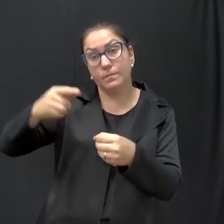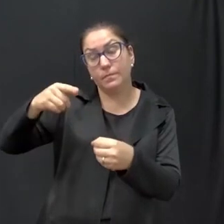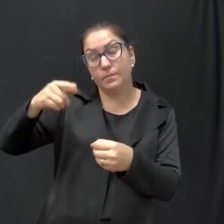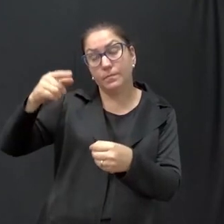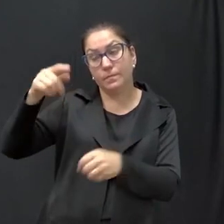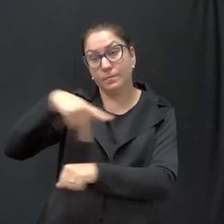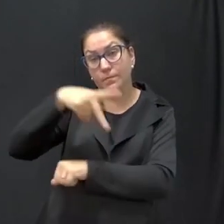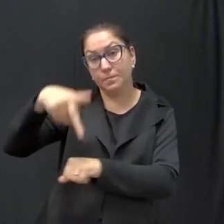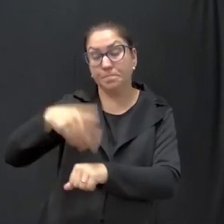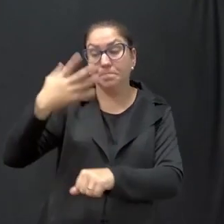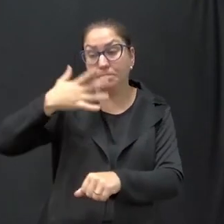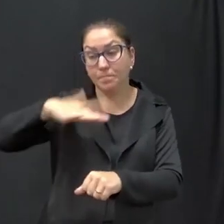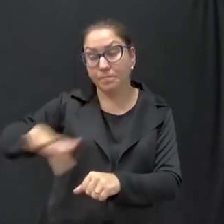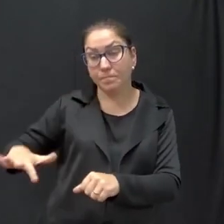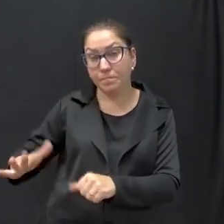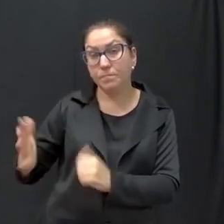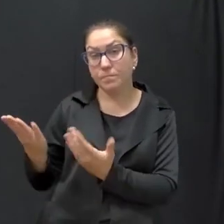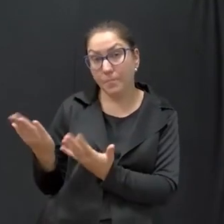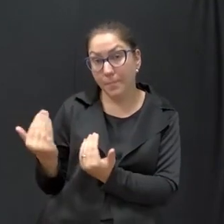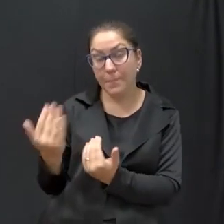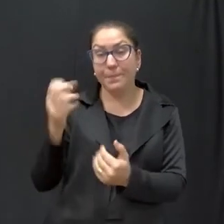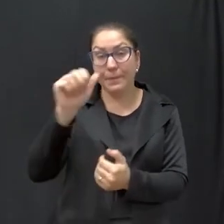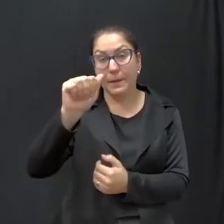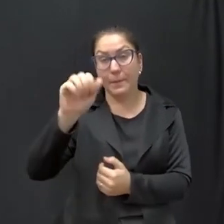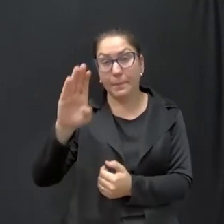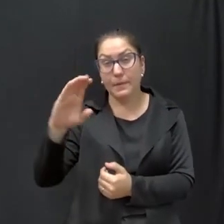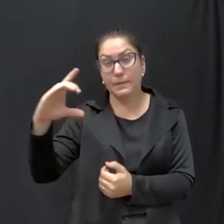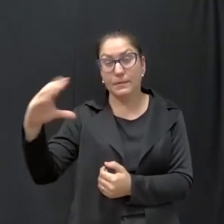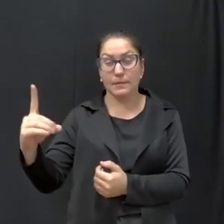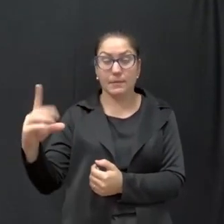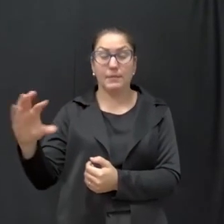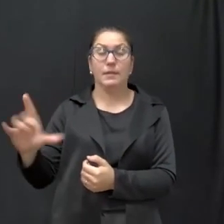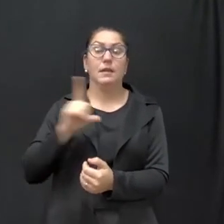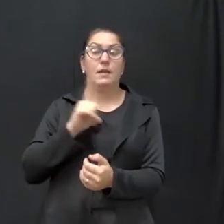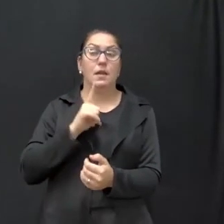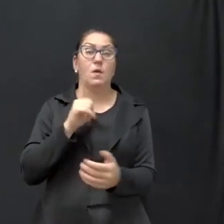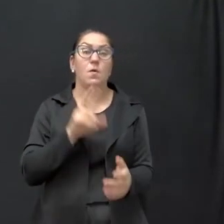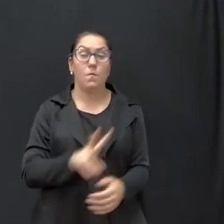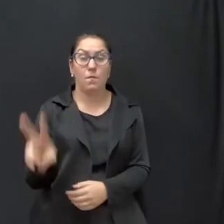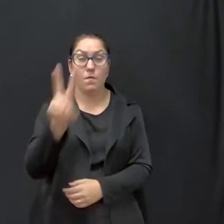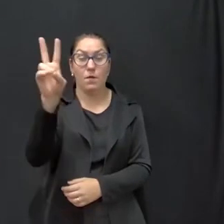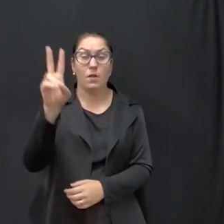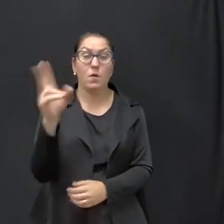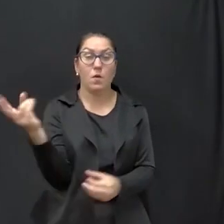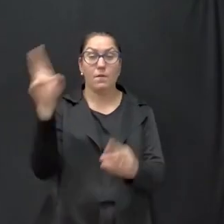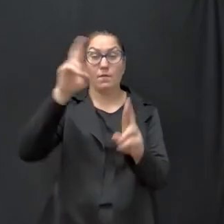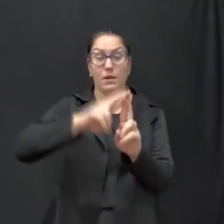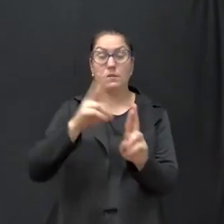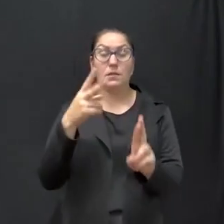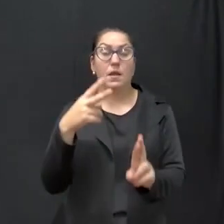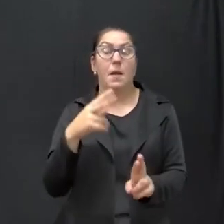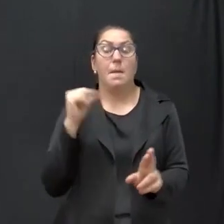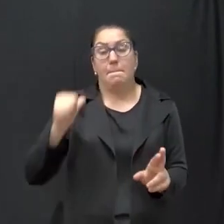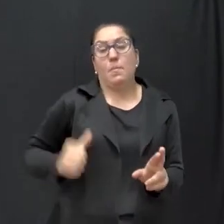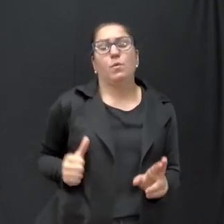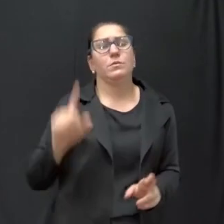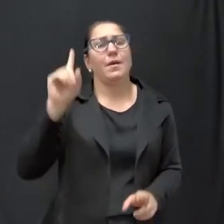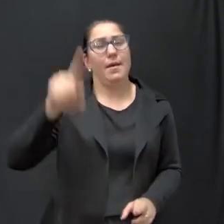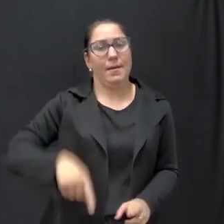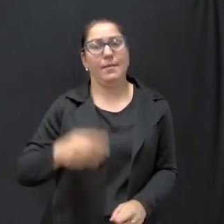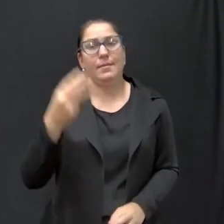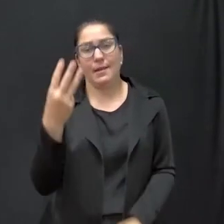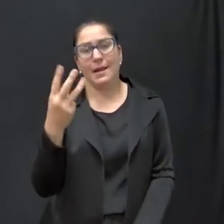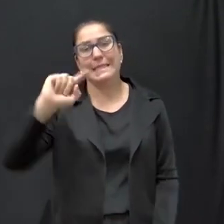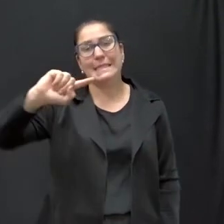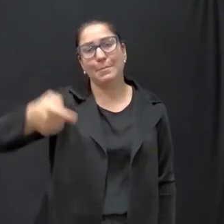compromisso da criança, alfabetizada, os valores a que se refere este artigo das Bolsas serão R